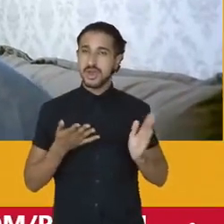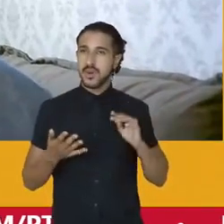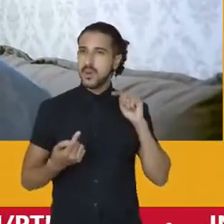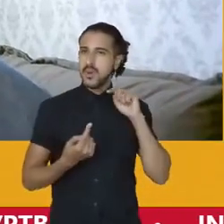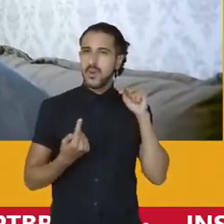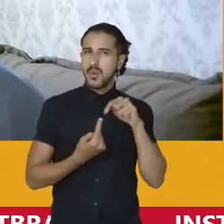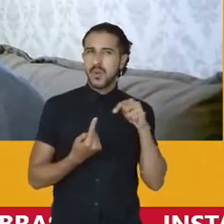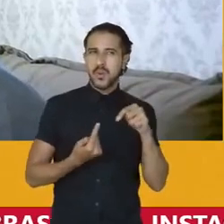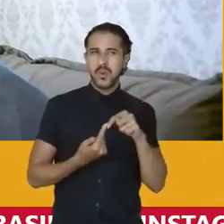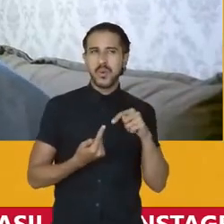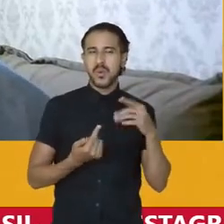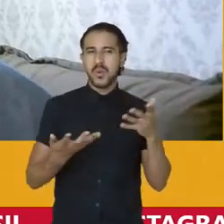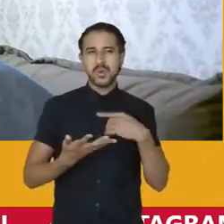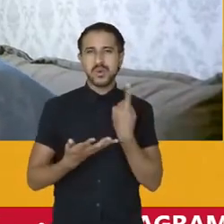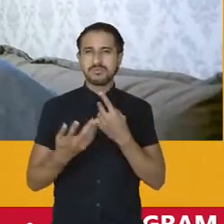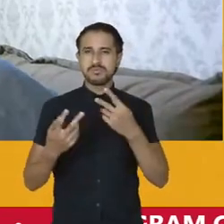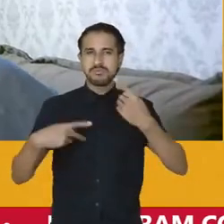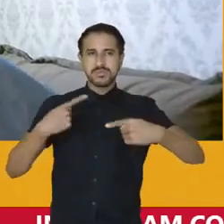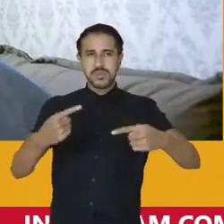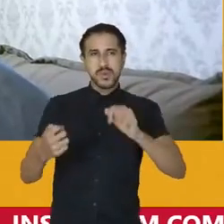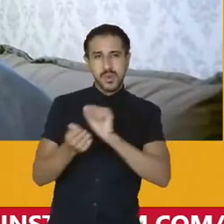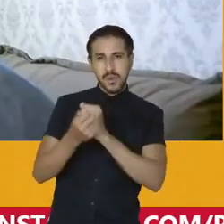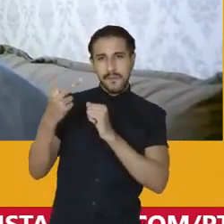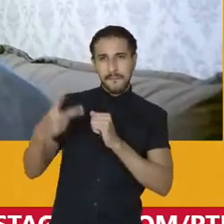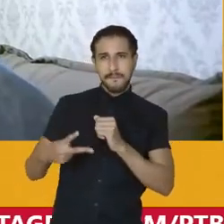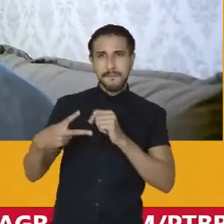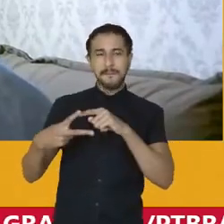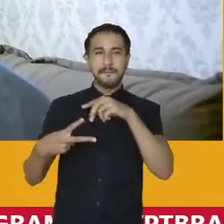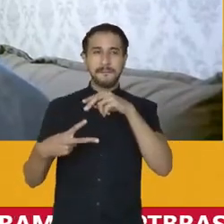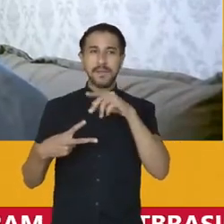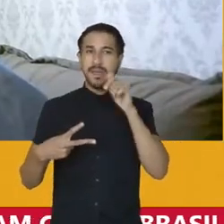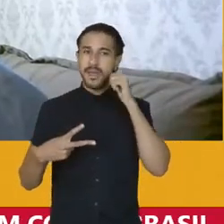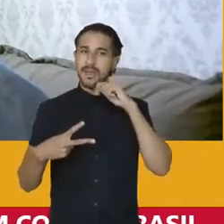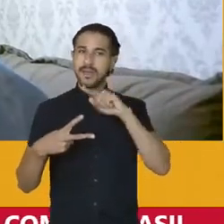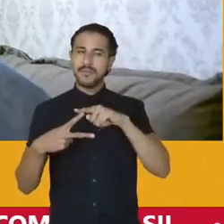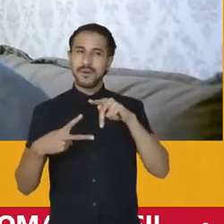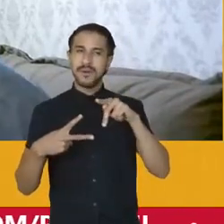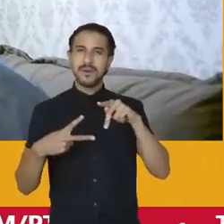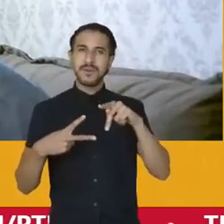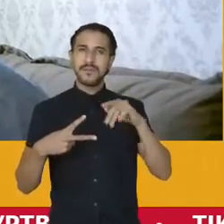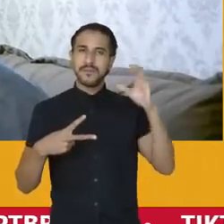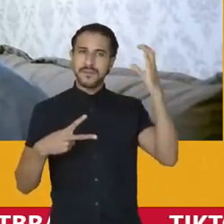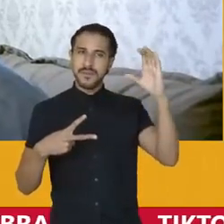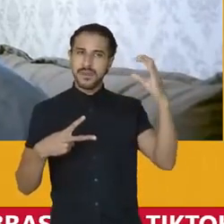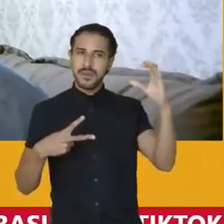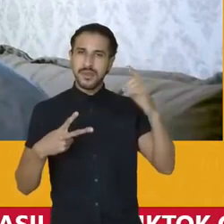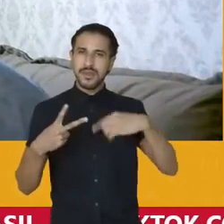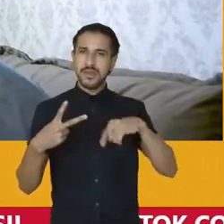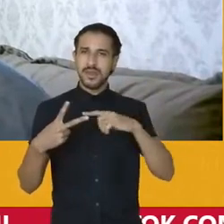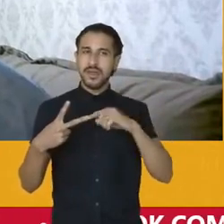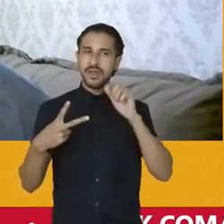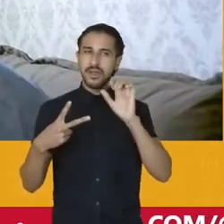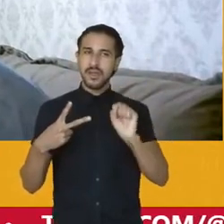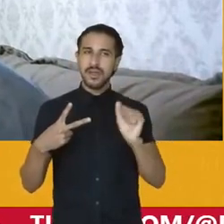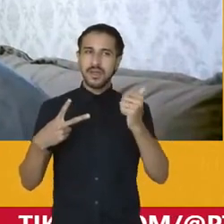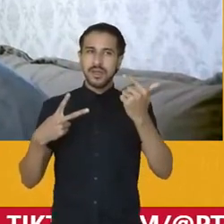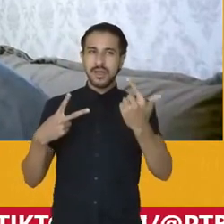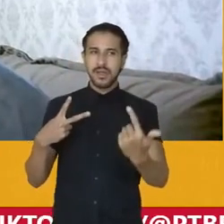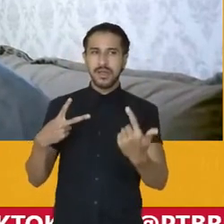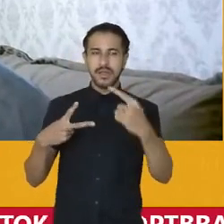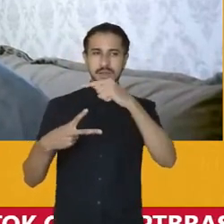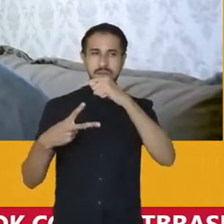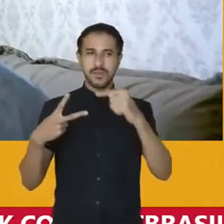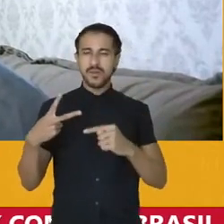debatendo com os dois membros, Calima, Niterói, Castelos de Olinda, sobre a